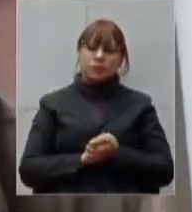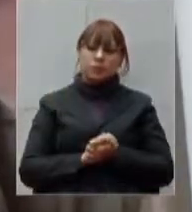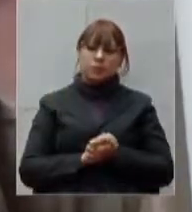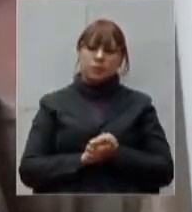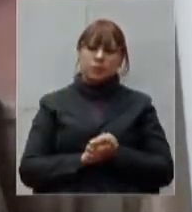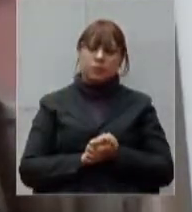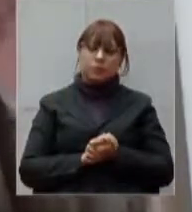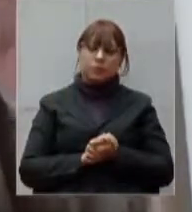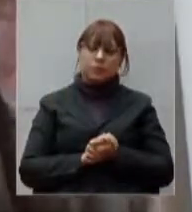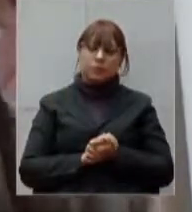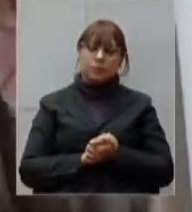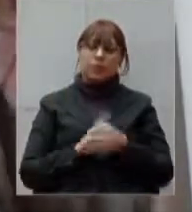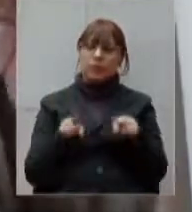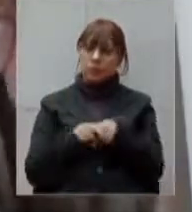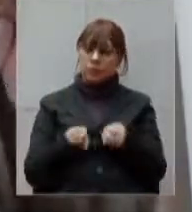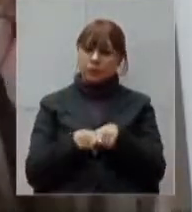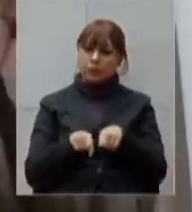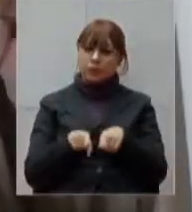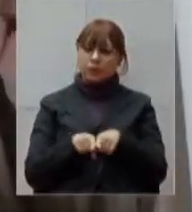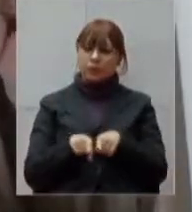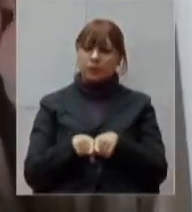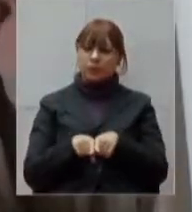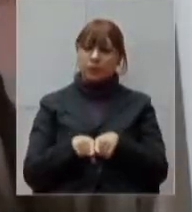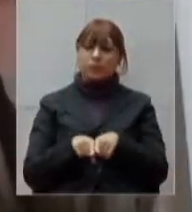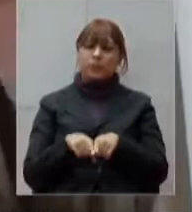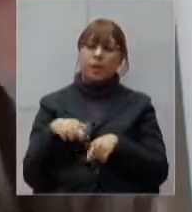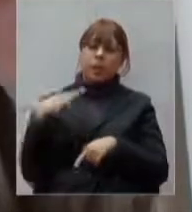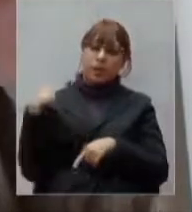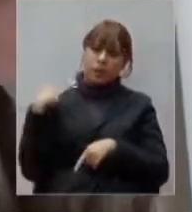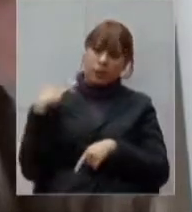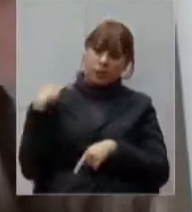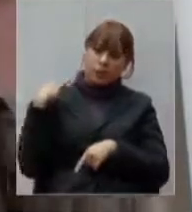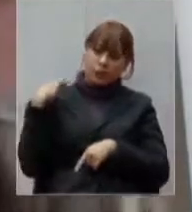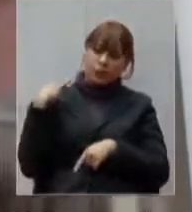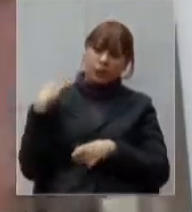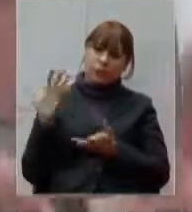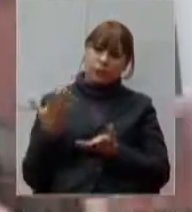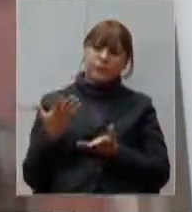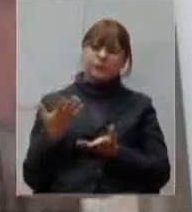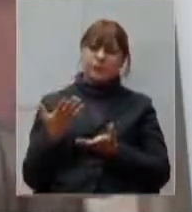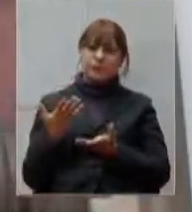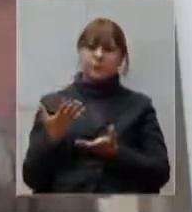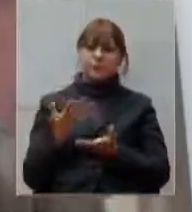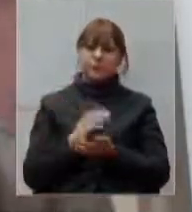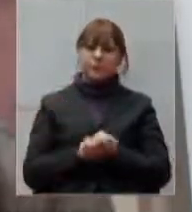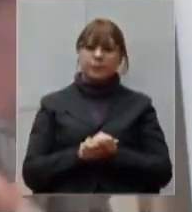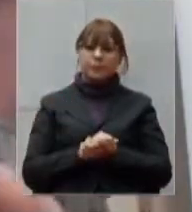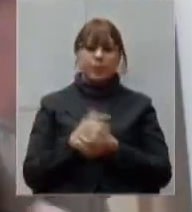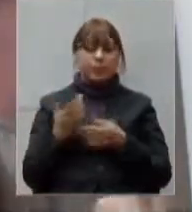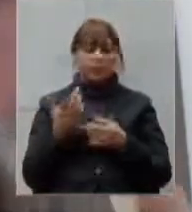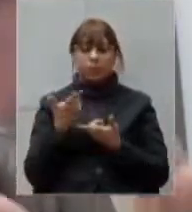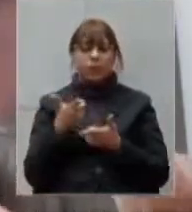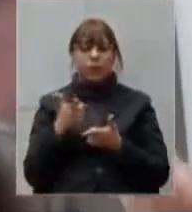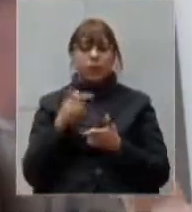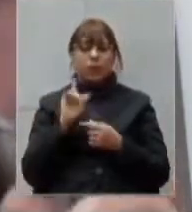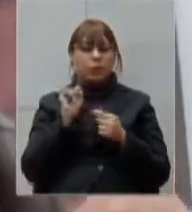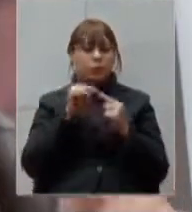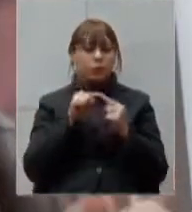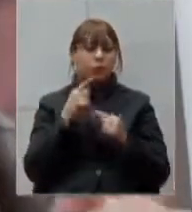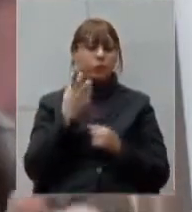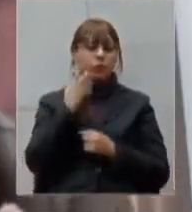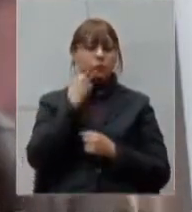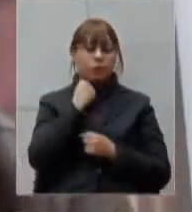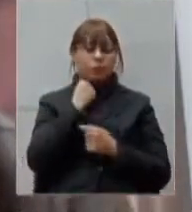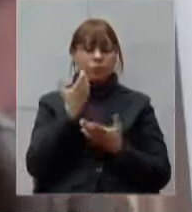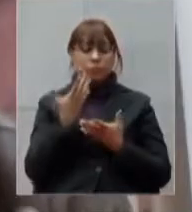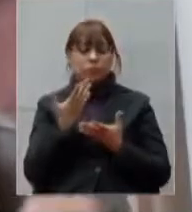também filantrópicos que atua na cidade a expansão dos leitos